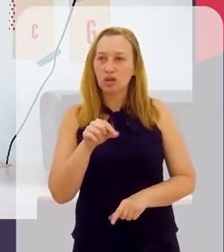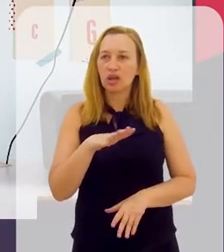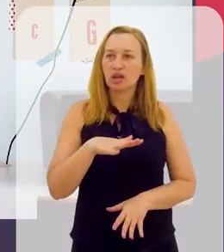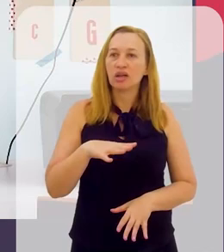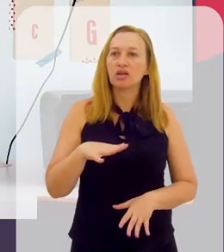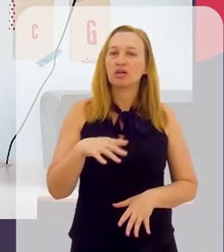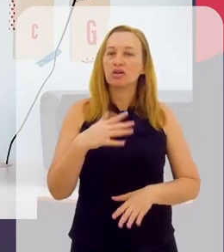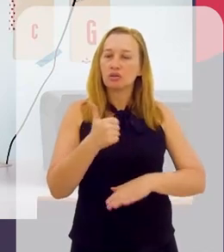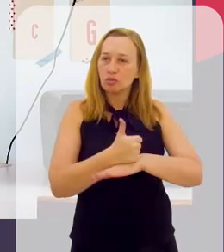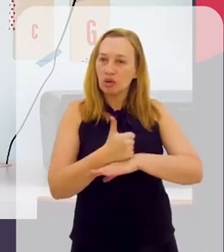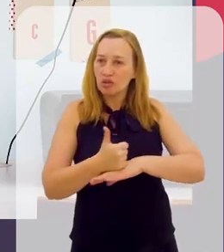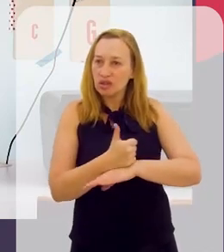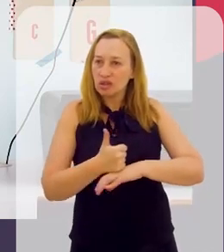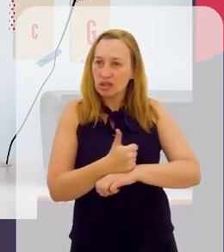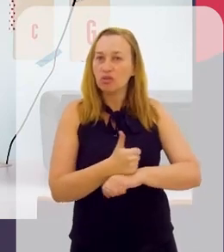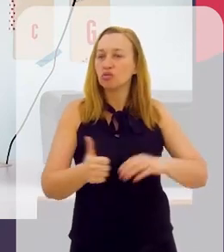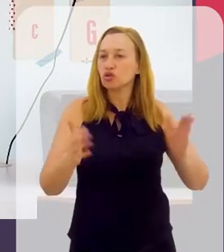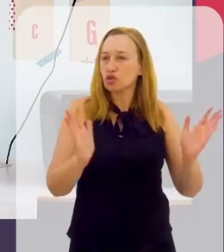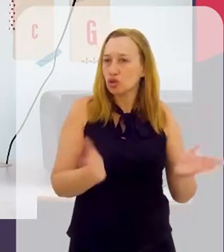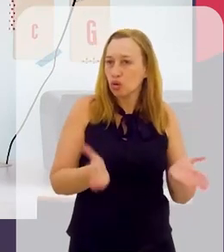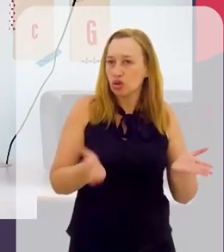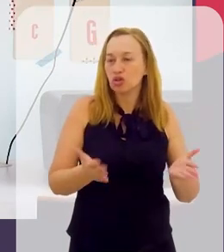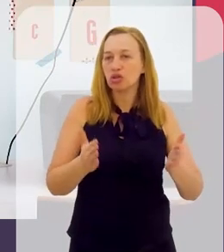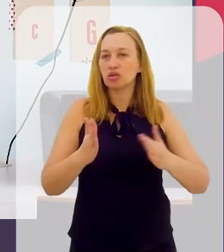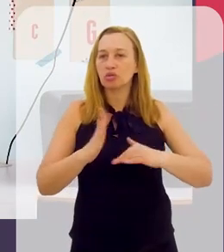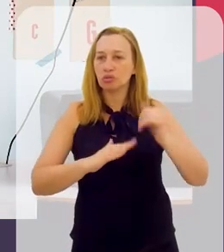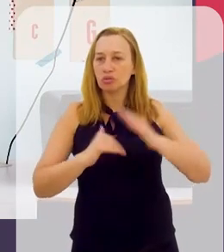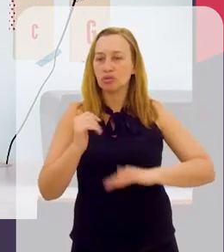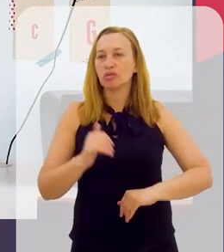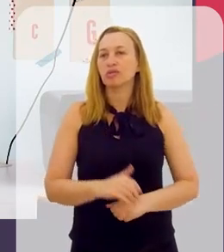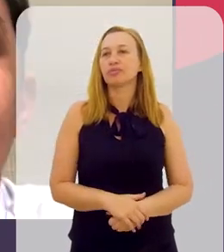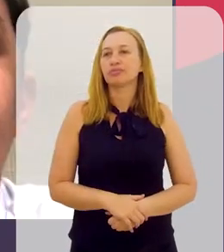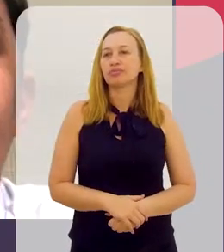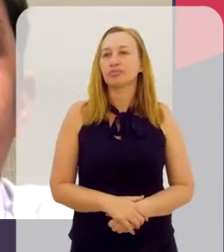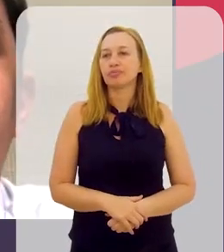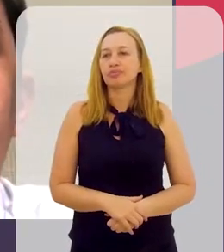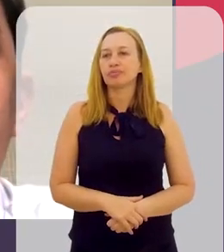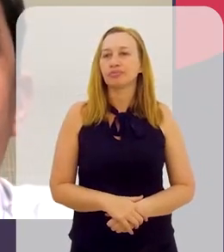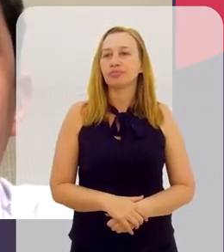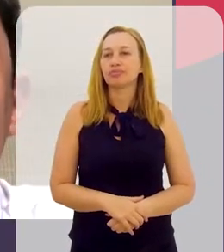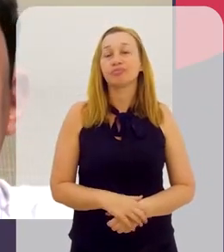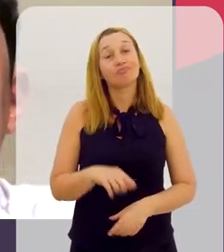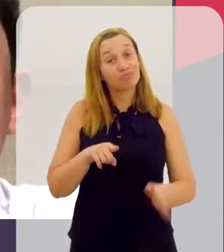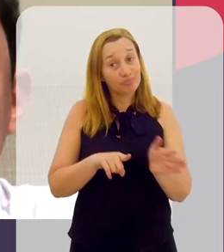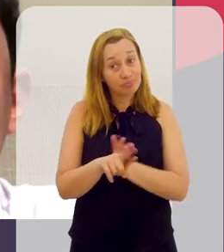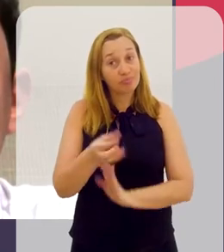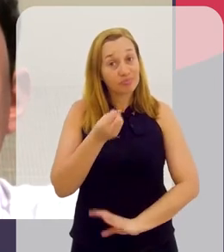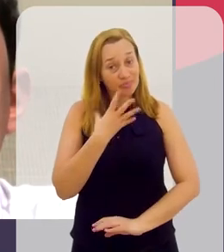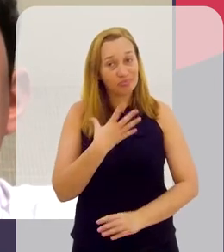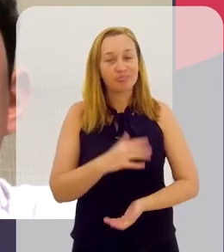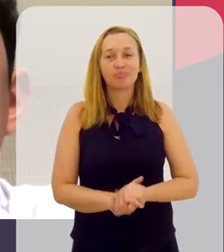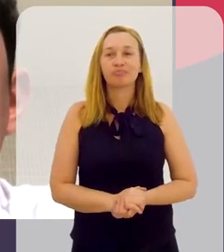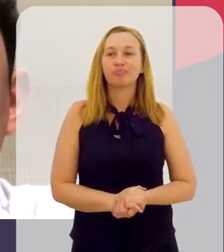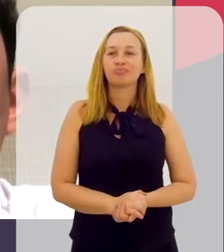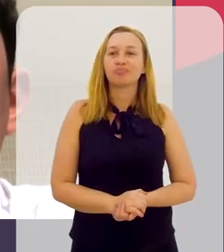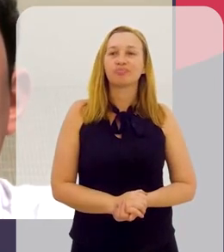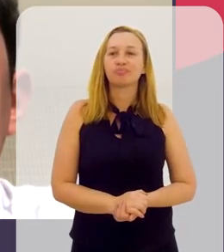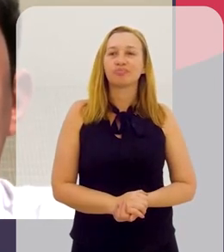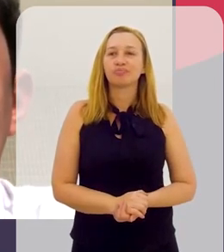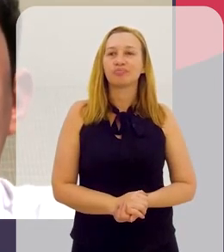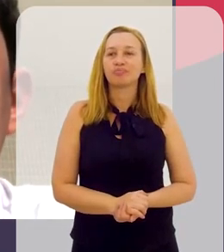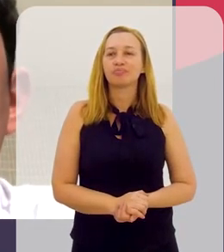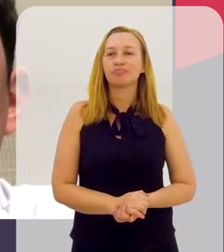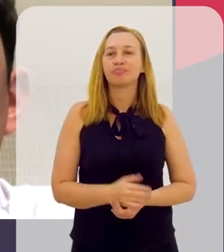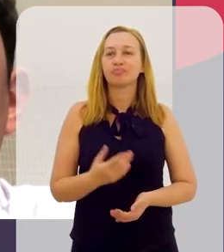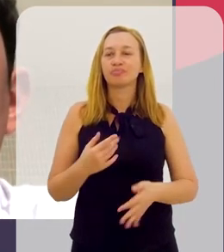escolher a tua carreira, a tua profissão? É, essa é uma boa pergunta. Bom,